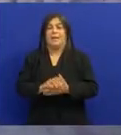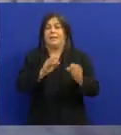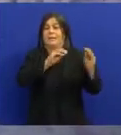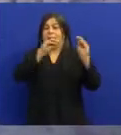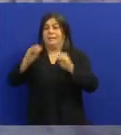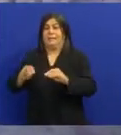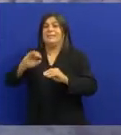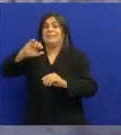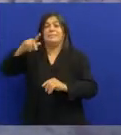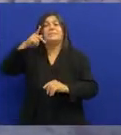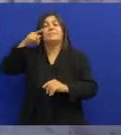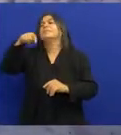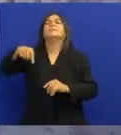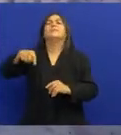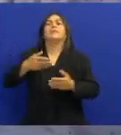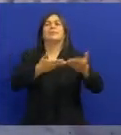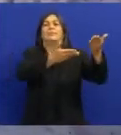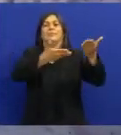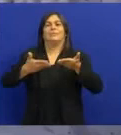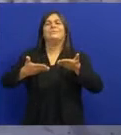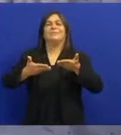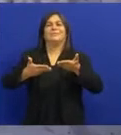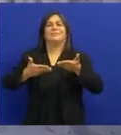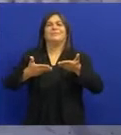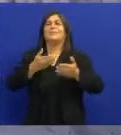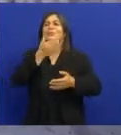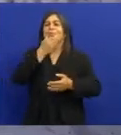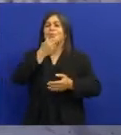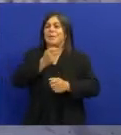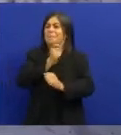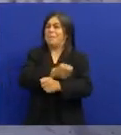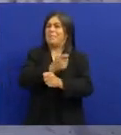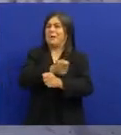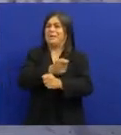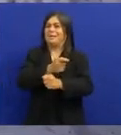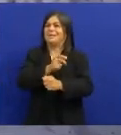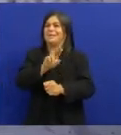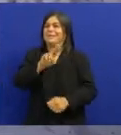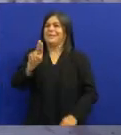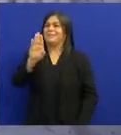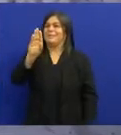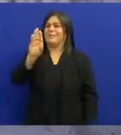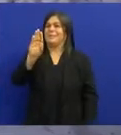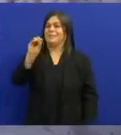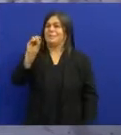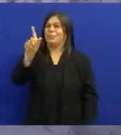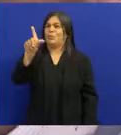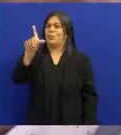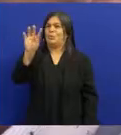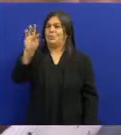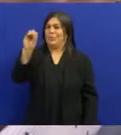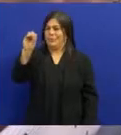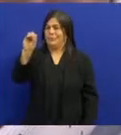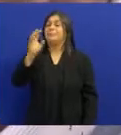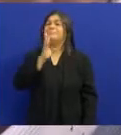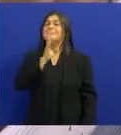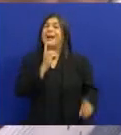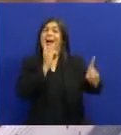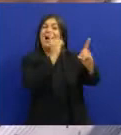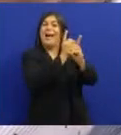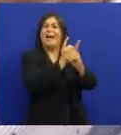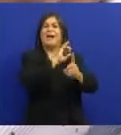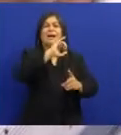Pra João Pessoa Ele veio a convite Originalmente De um De um baterista Aqui da Rádio Tabajá Chamado Boto Boto